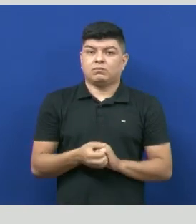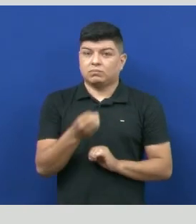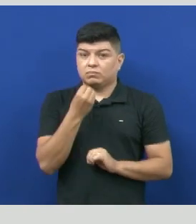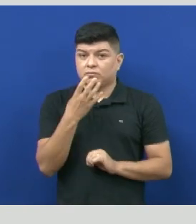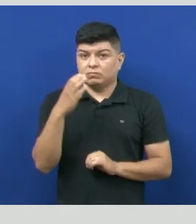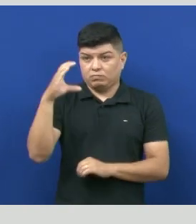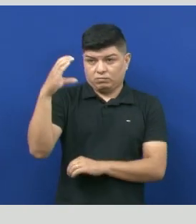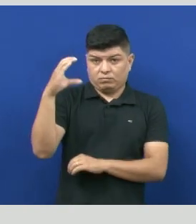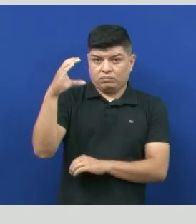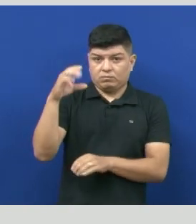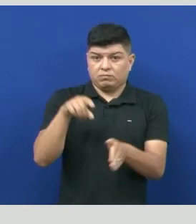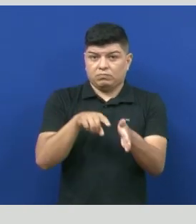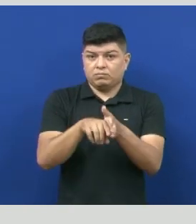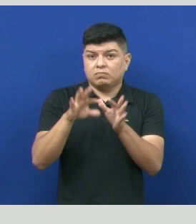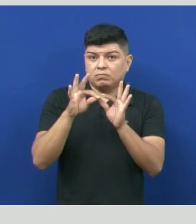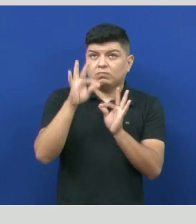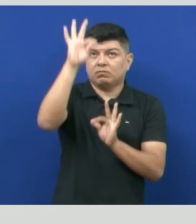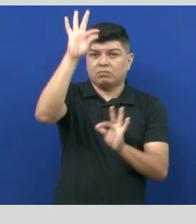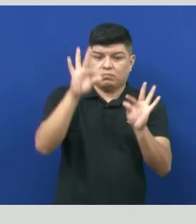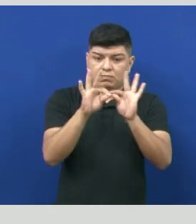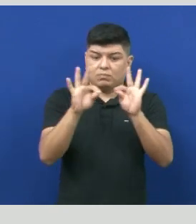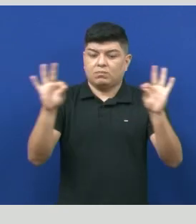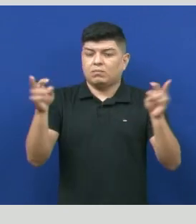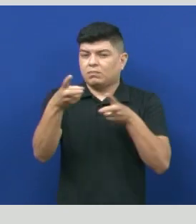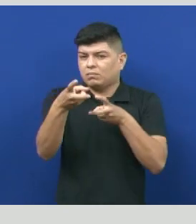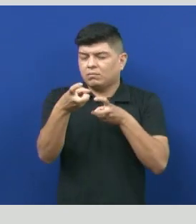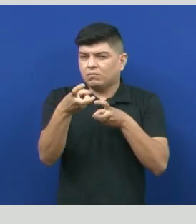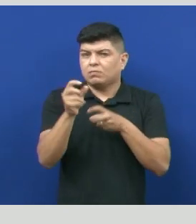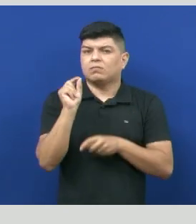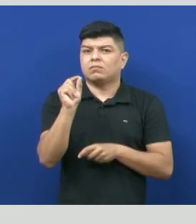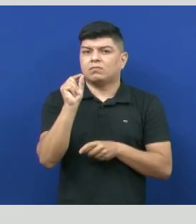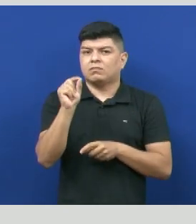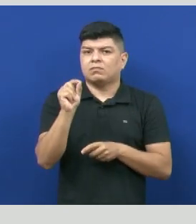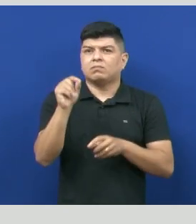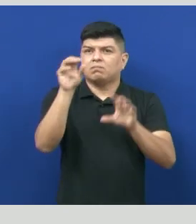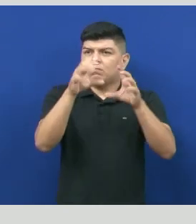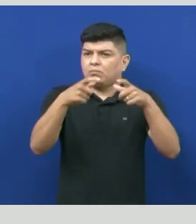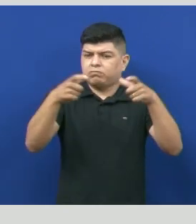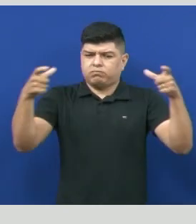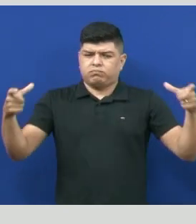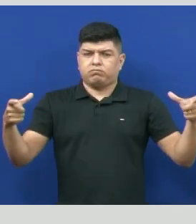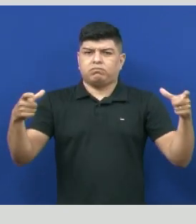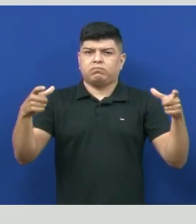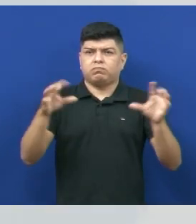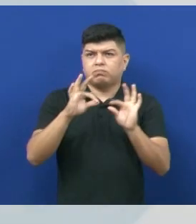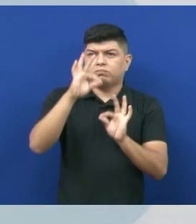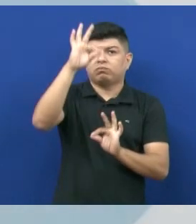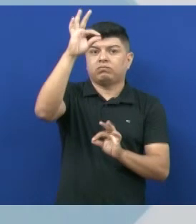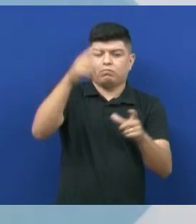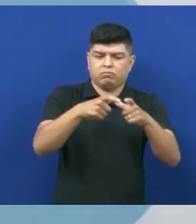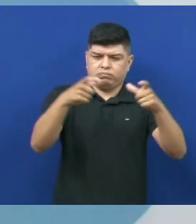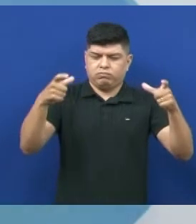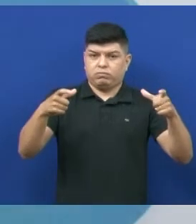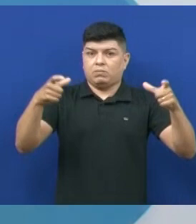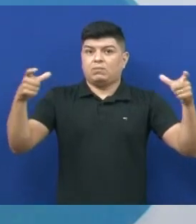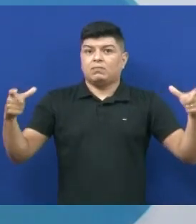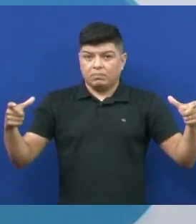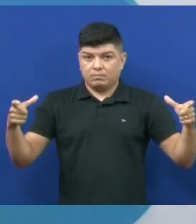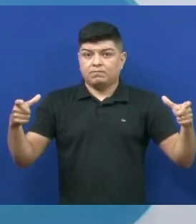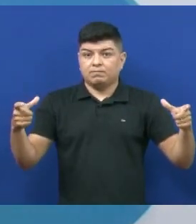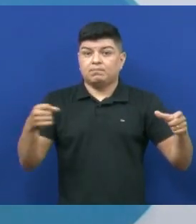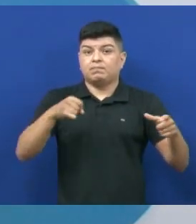cientistas começaram a medir a questão do universo e perceberam que ele estava em constante expansão. Com o passar do tempo, ele estava se expandindo. E se